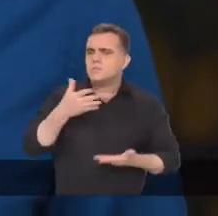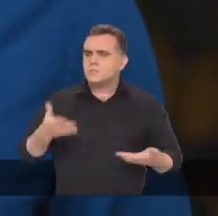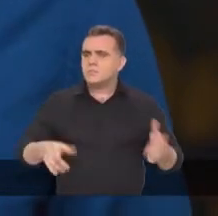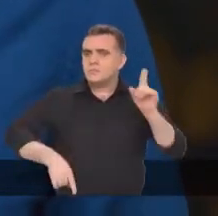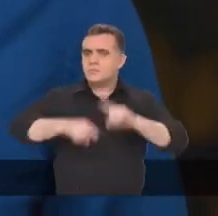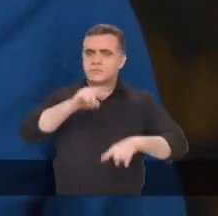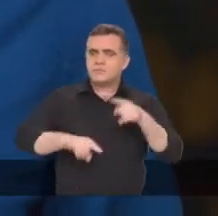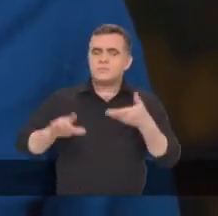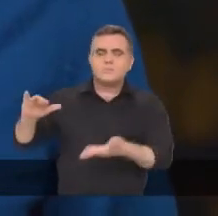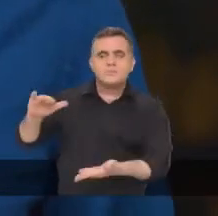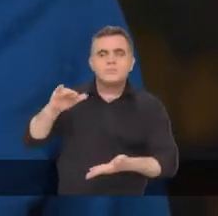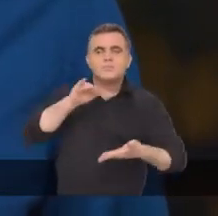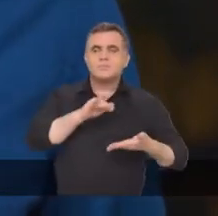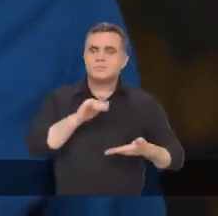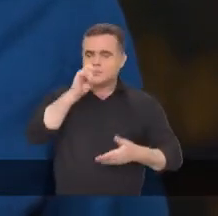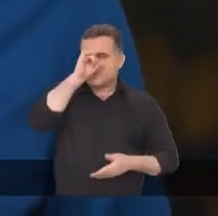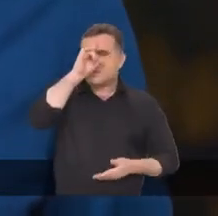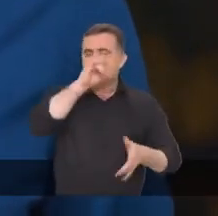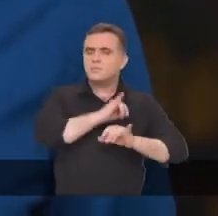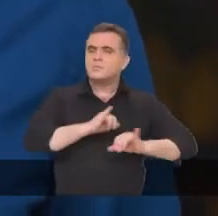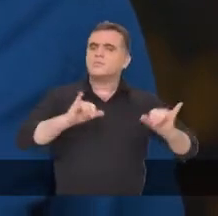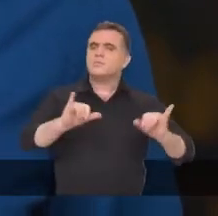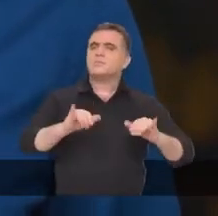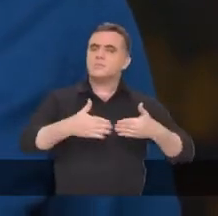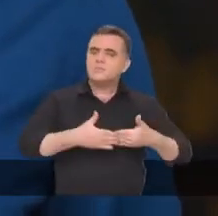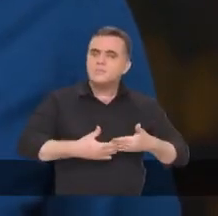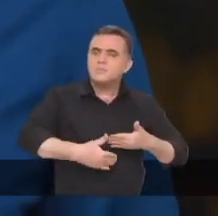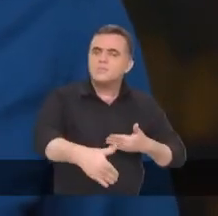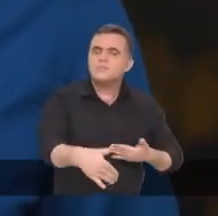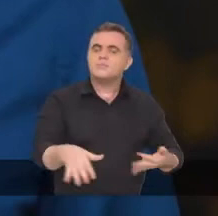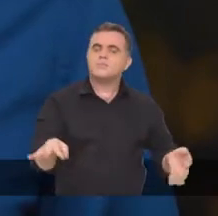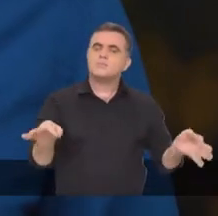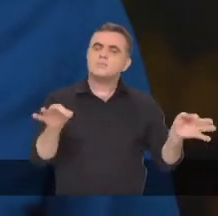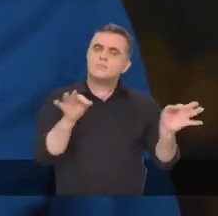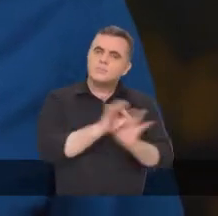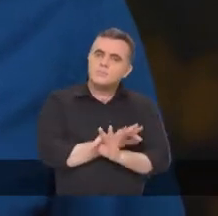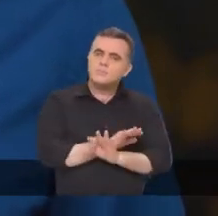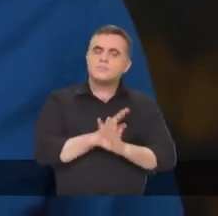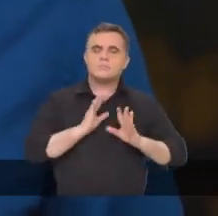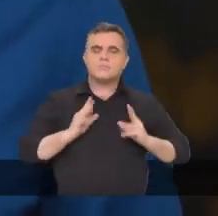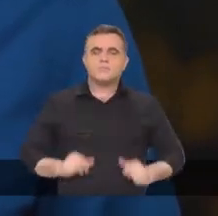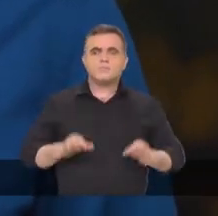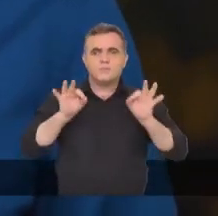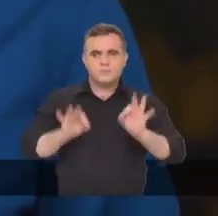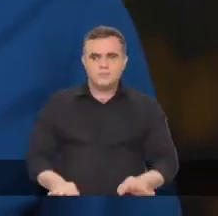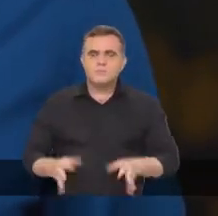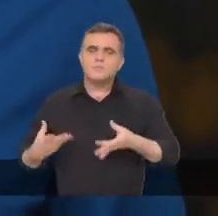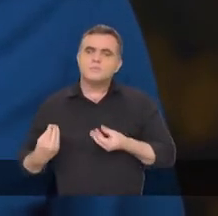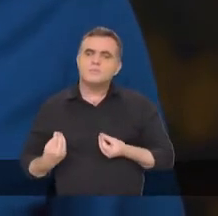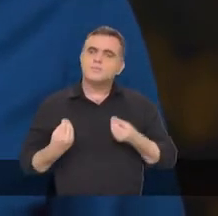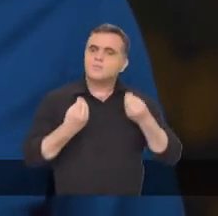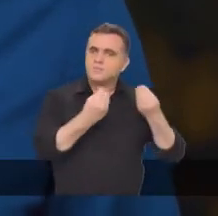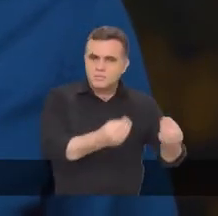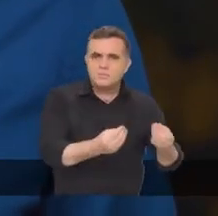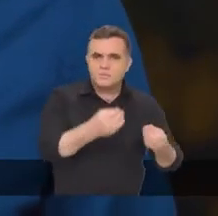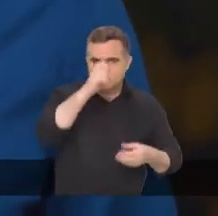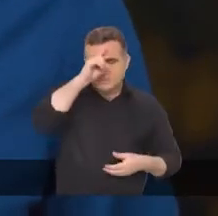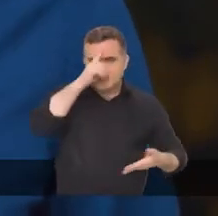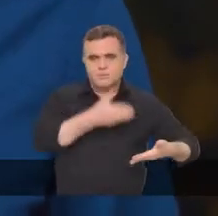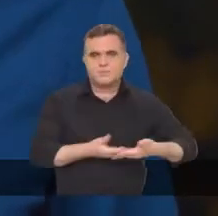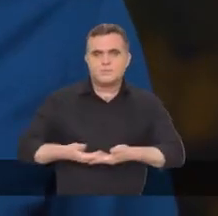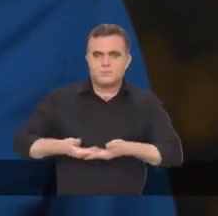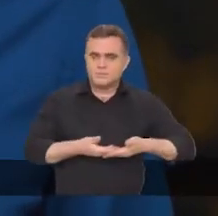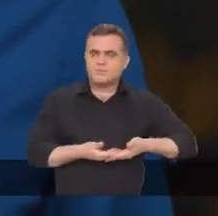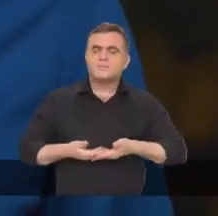equipamentos que adquirimos para o Hospital de Campanha, que depois de passar pelo devido processo de esterilização, serão destinados